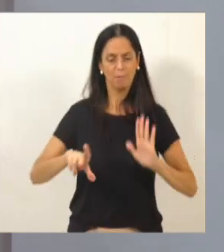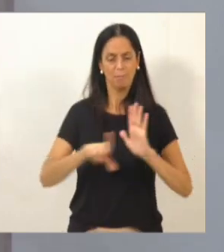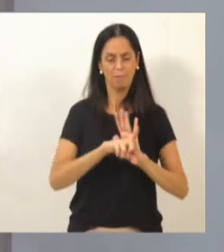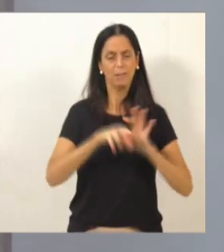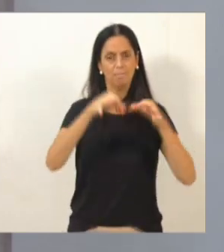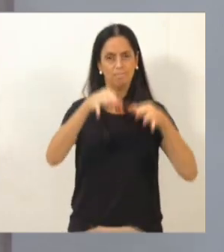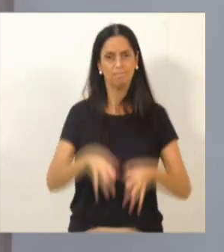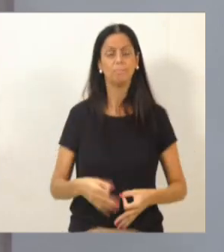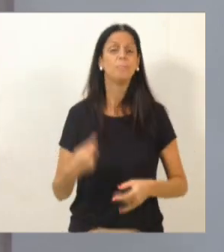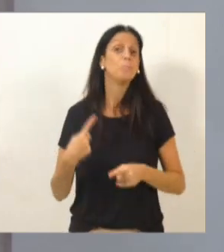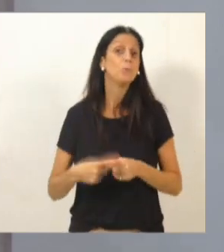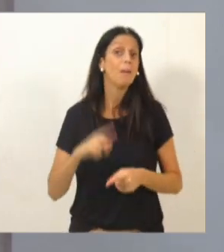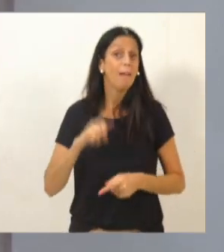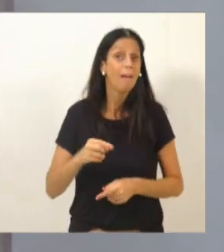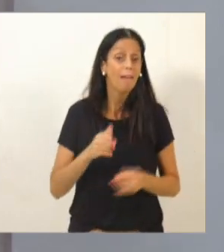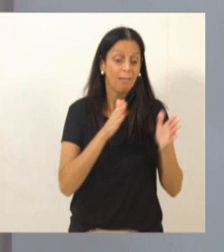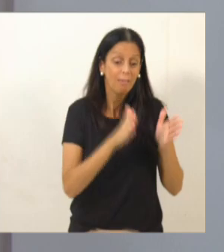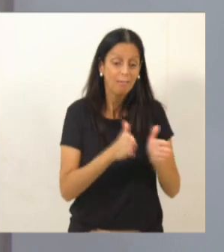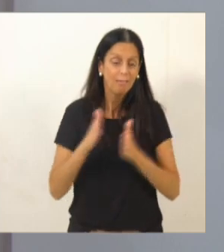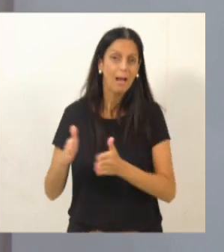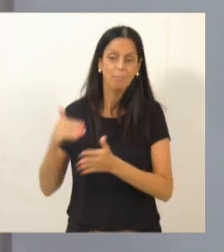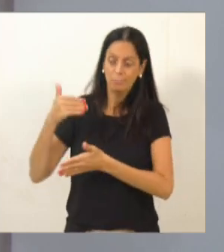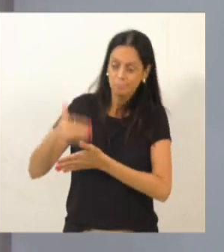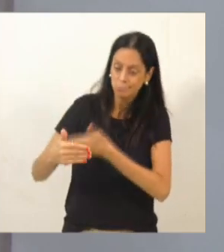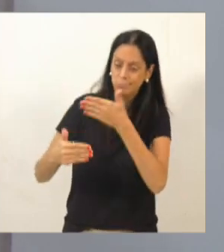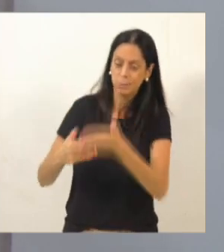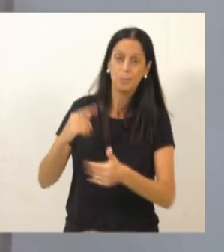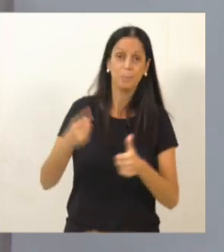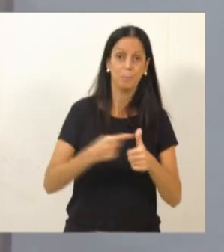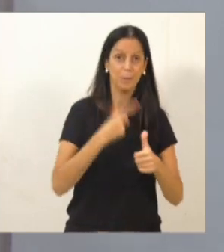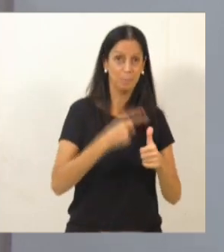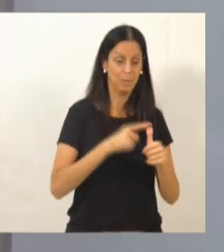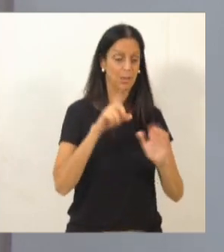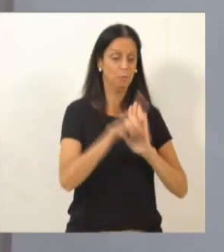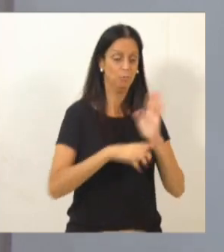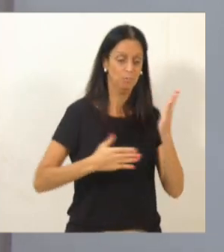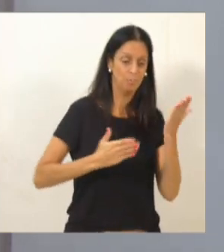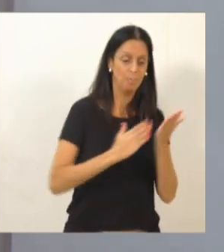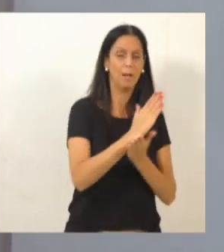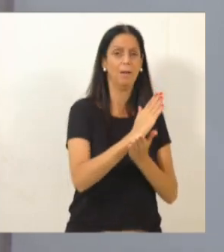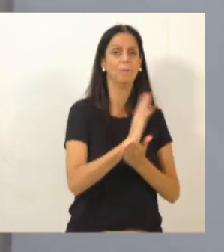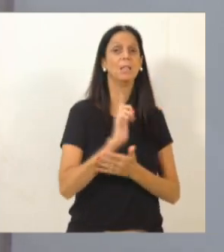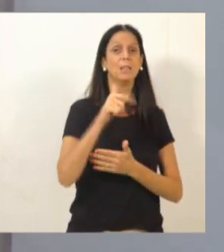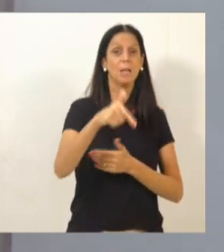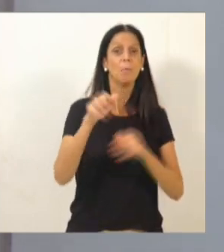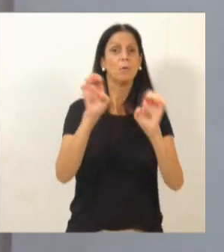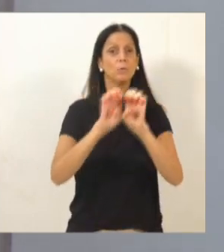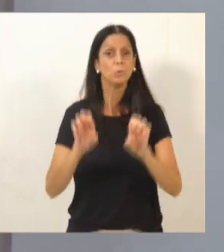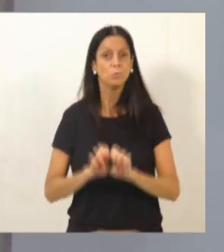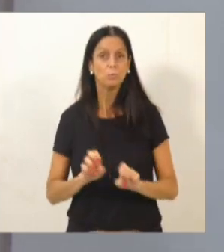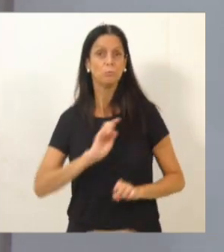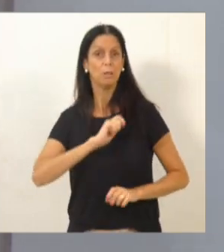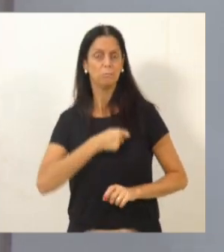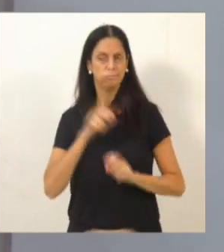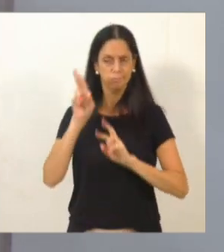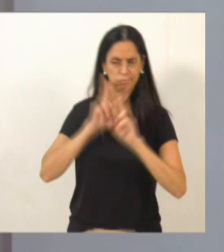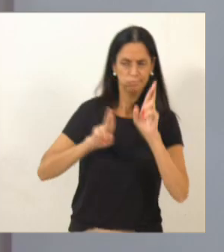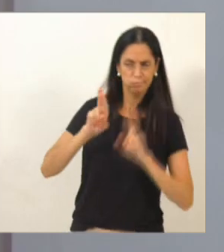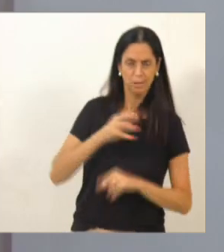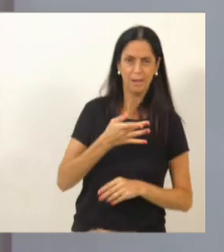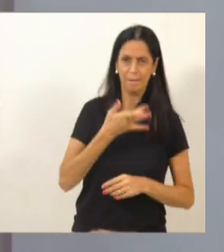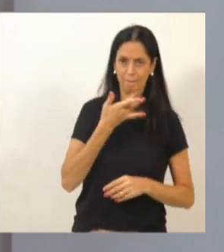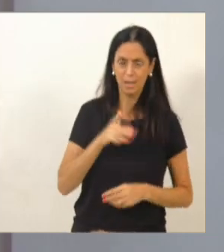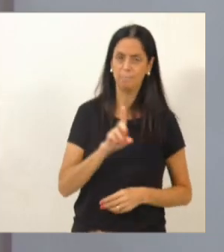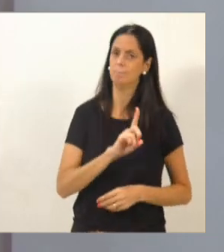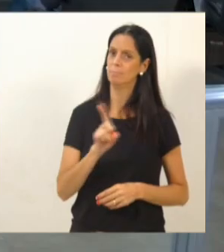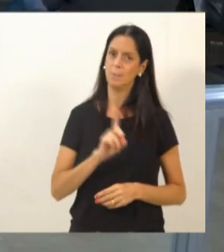Porque a gente sabe que são etapas. A gente tem que aprovar a legislação, e depois a gente criar toda a estrutura de fiscalização, não é tão simples assim. Com certeza, uma parte da